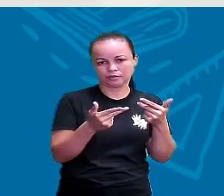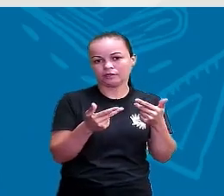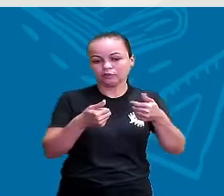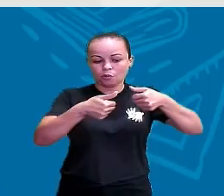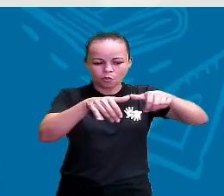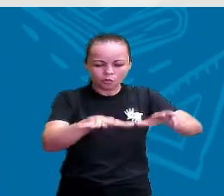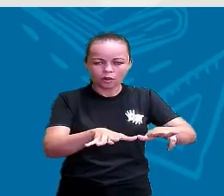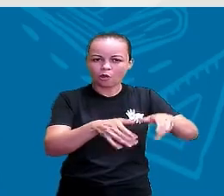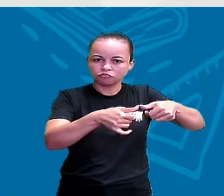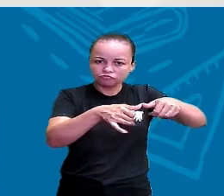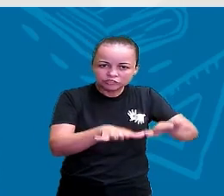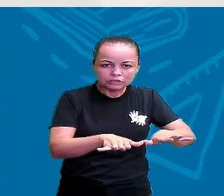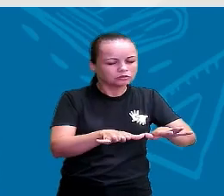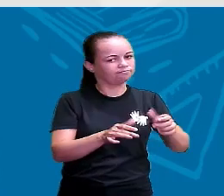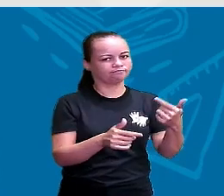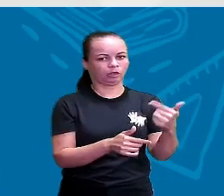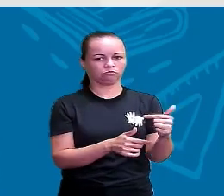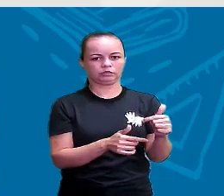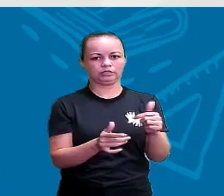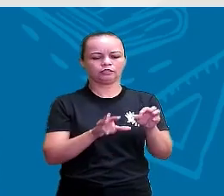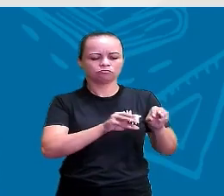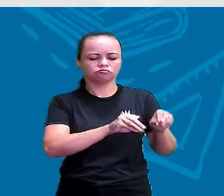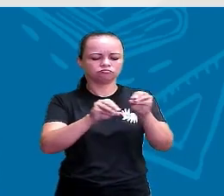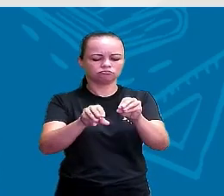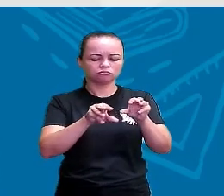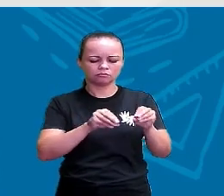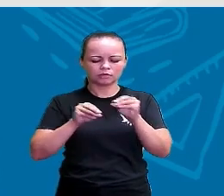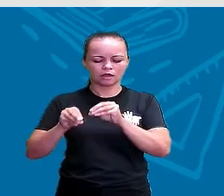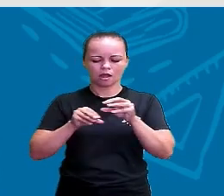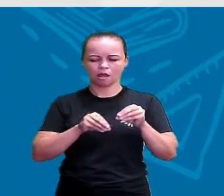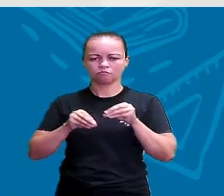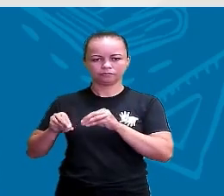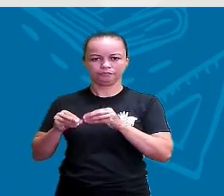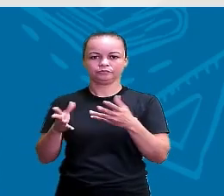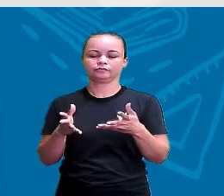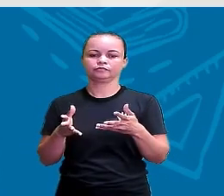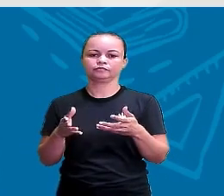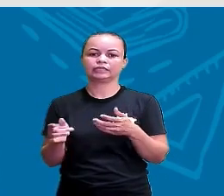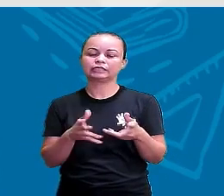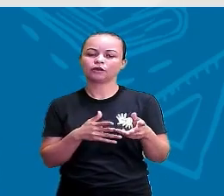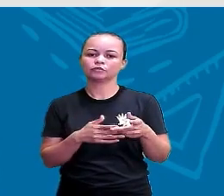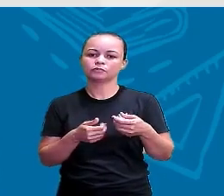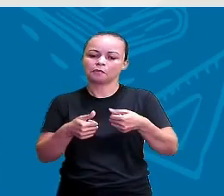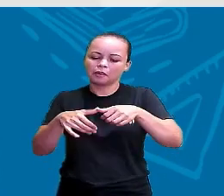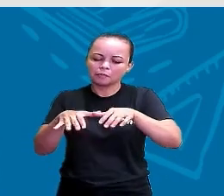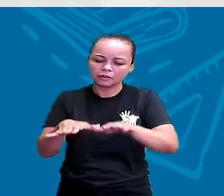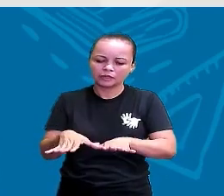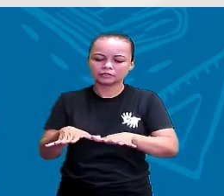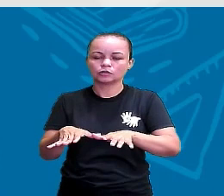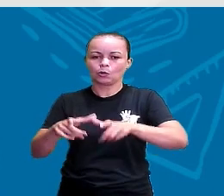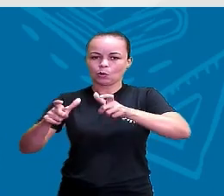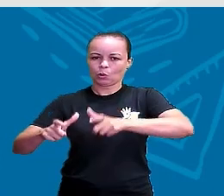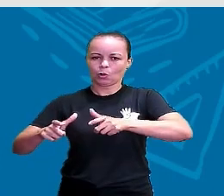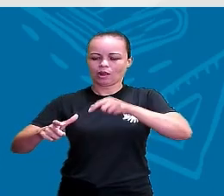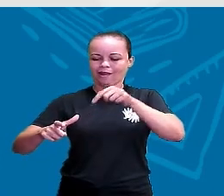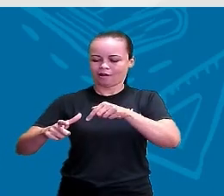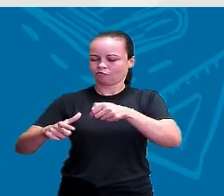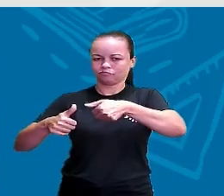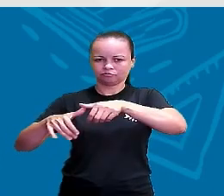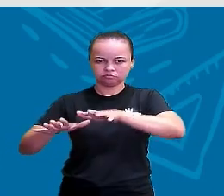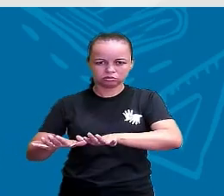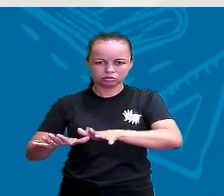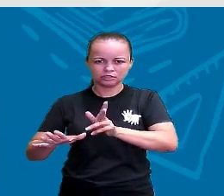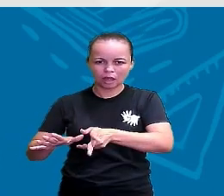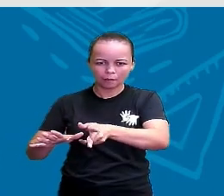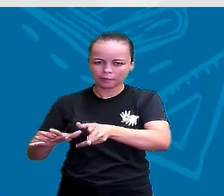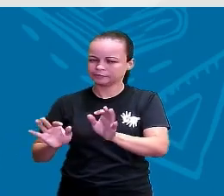os nômades é uma forma de vida, ou seja, não tinham habitação física. Eles não permanecem em um único local. Os